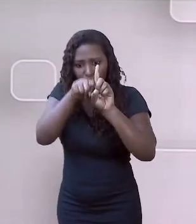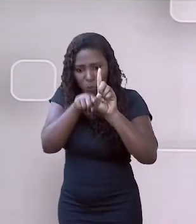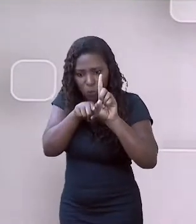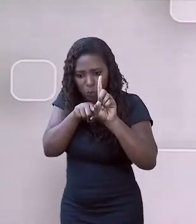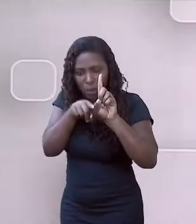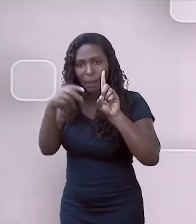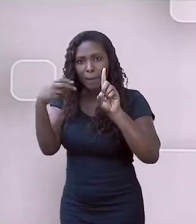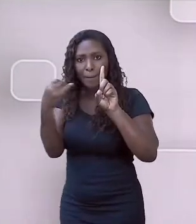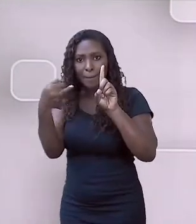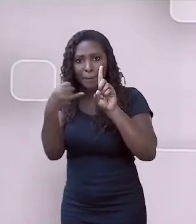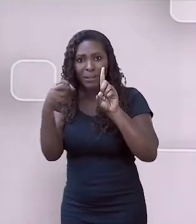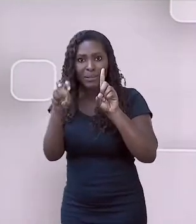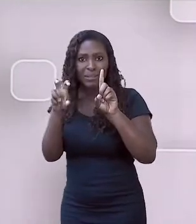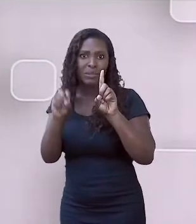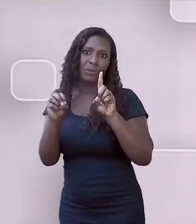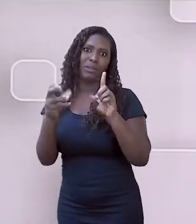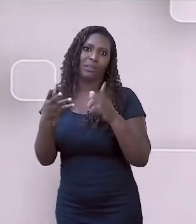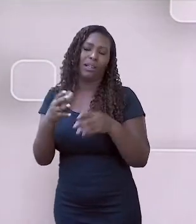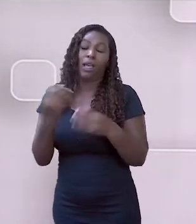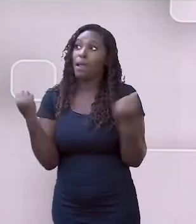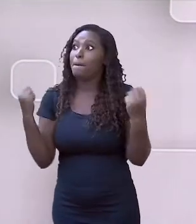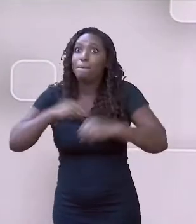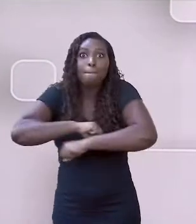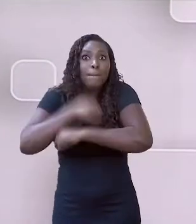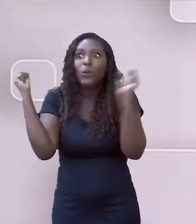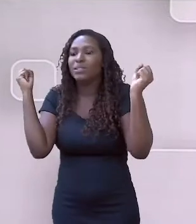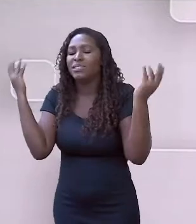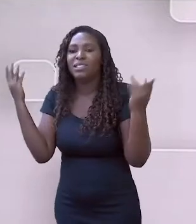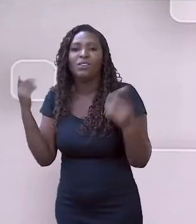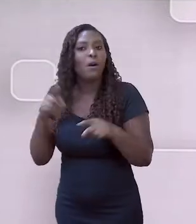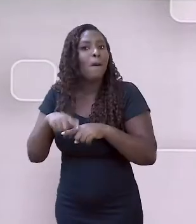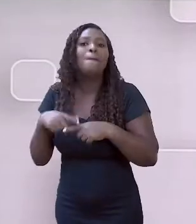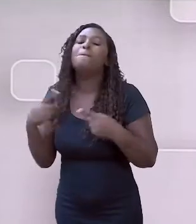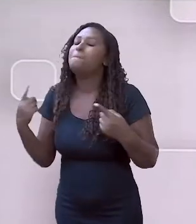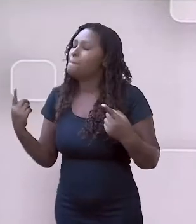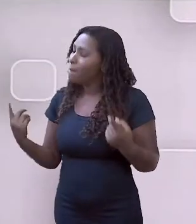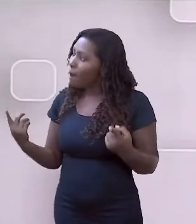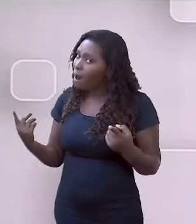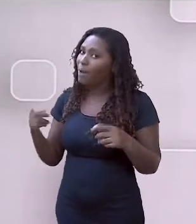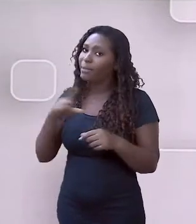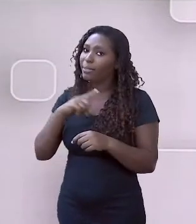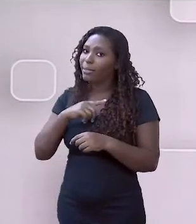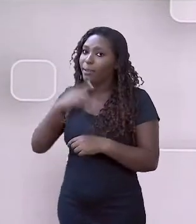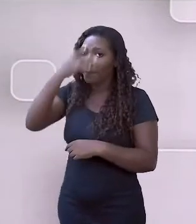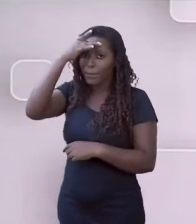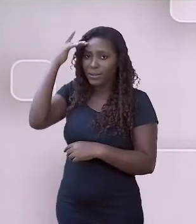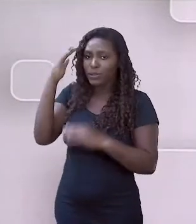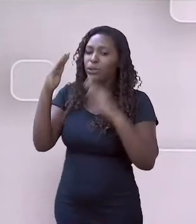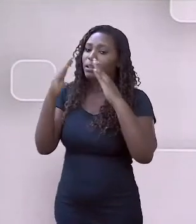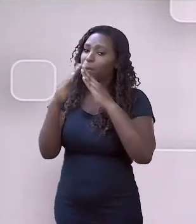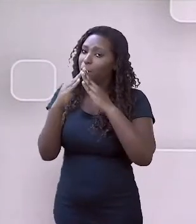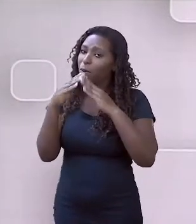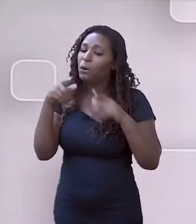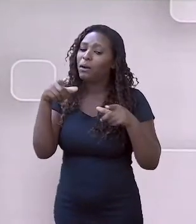mas tem pessoas que moram nessa região, mas realmente é um número bem pequeno de população.